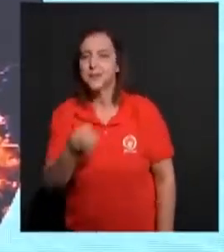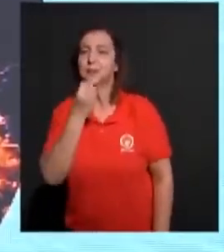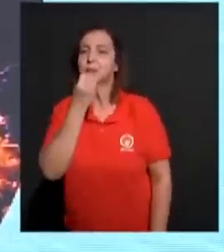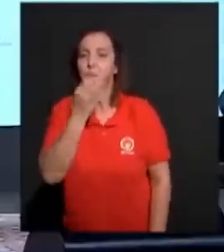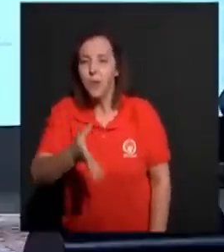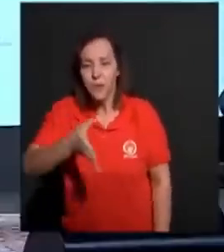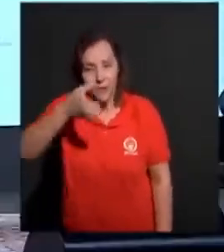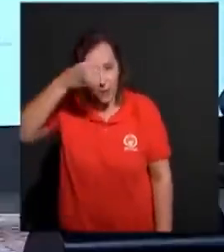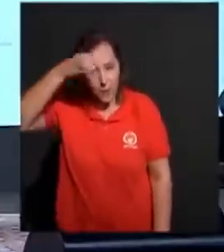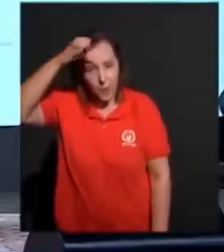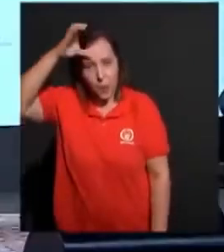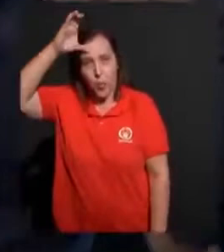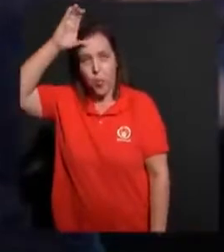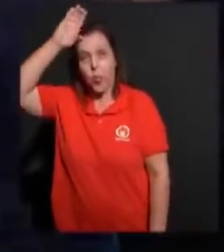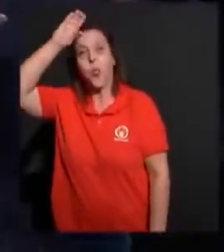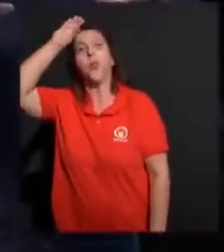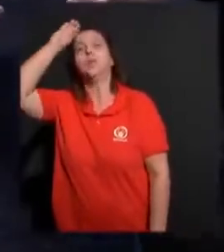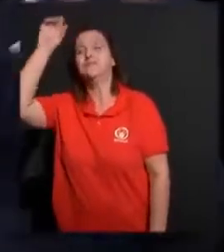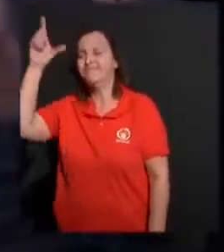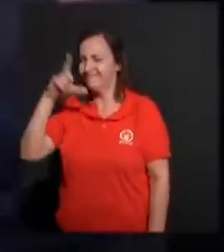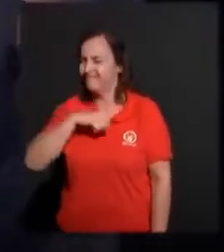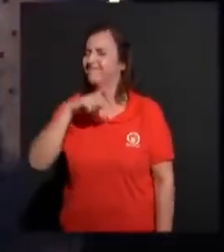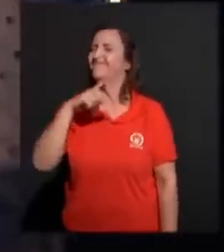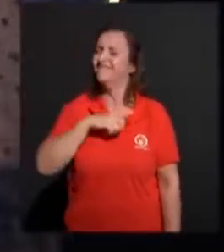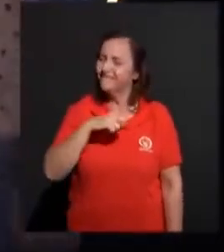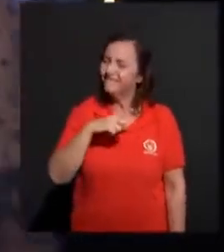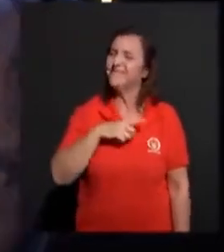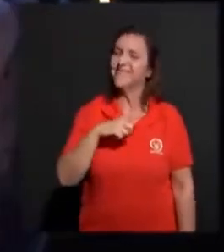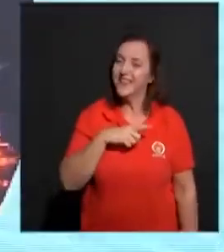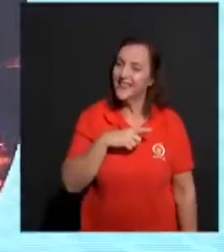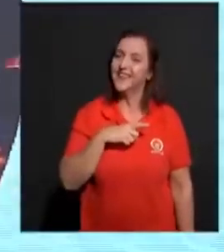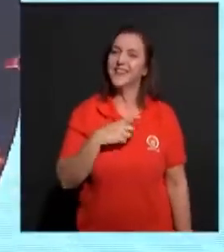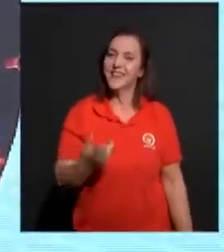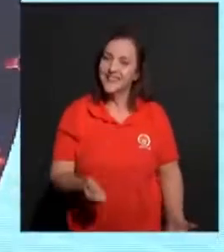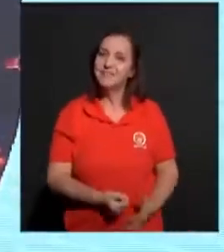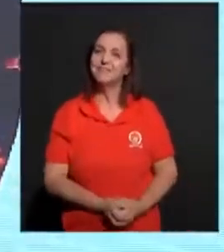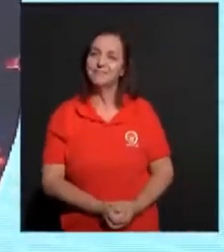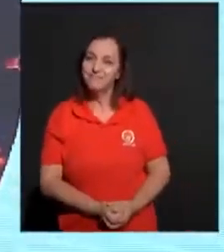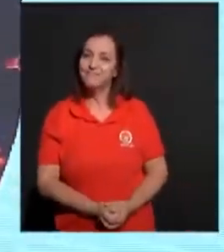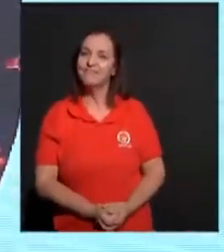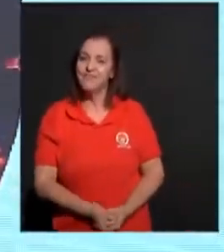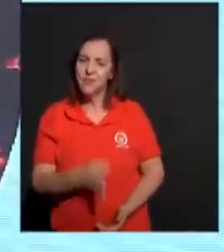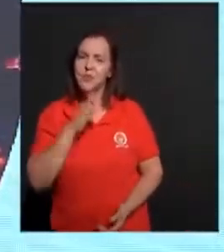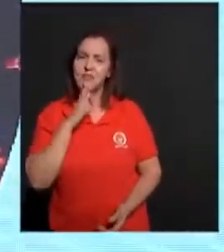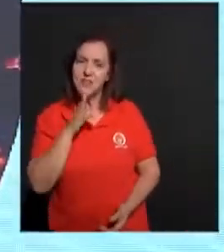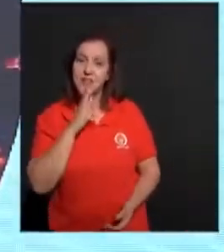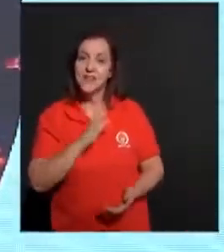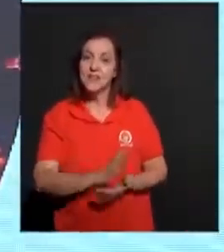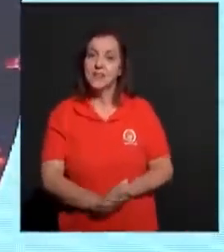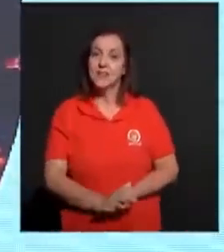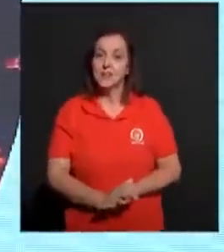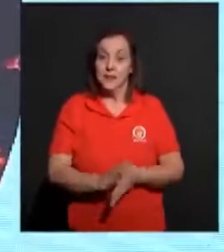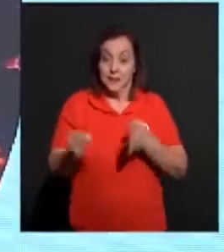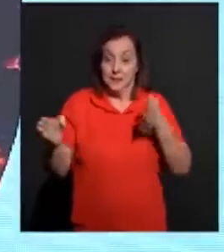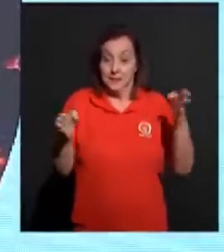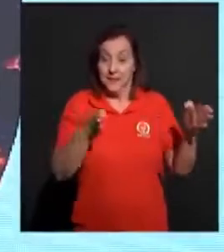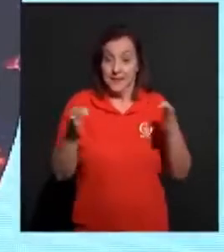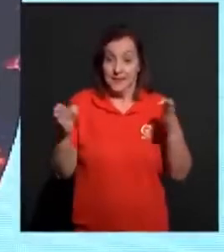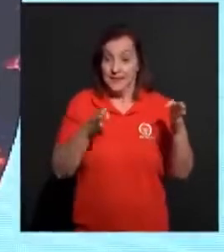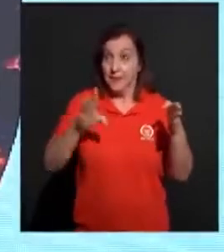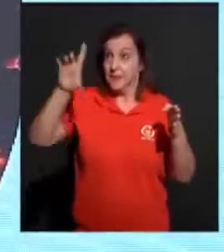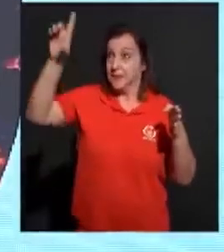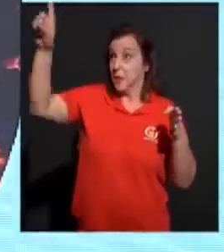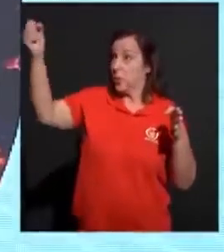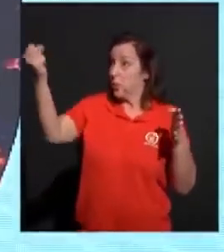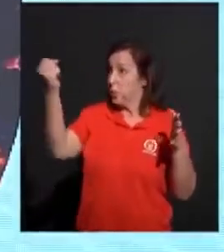tanto conhecimento, que são, que fluem tanto, como nós falamos aqui, fluem tanto. Mas nesse tempo, Deus nos traz uma